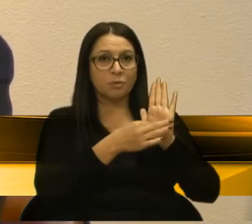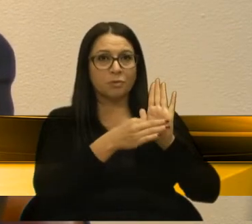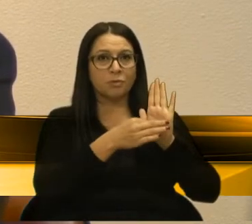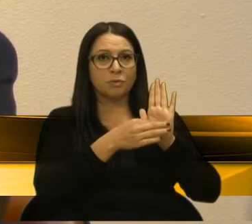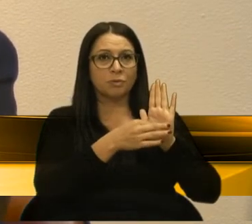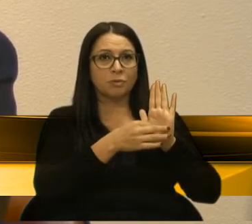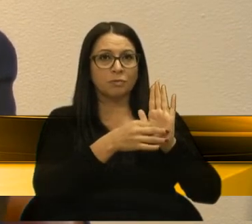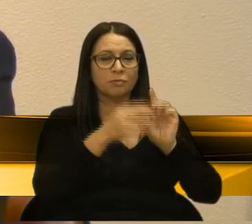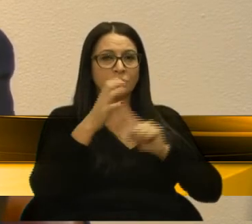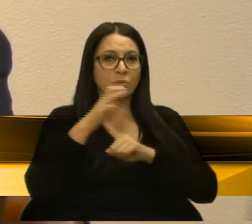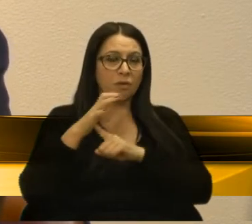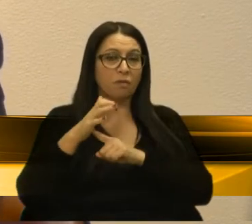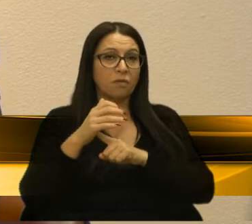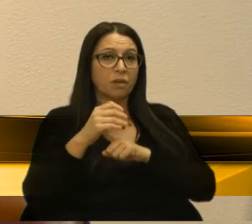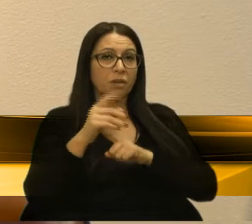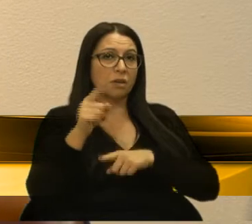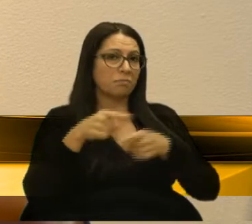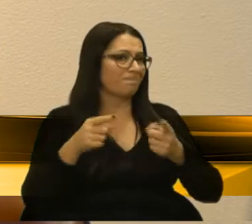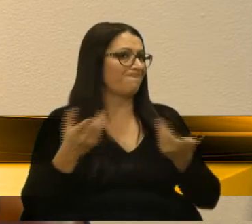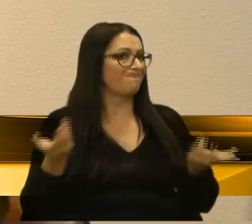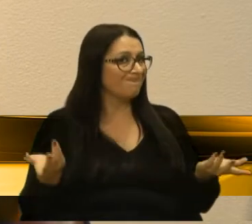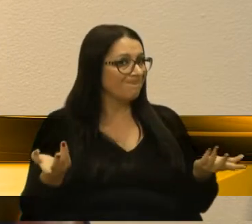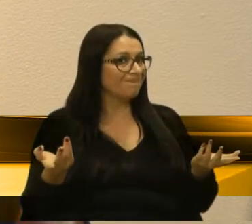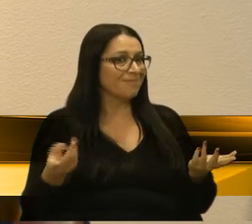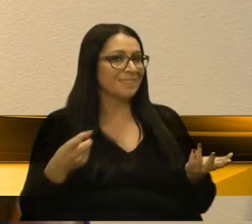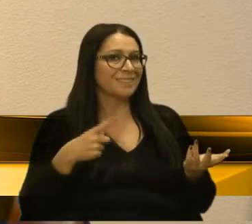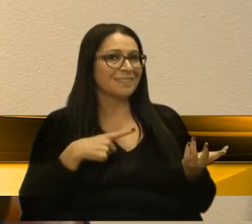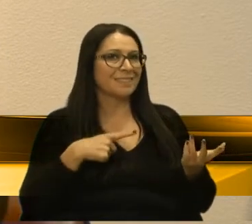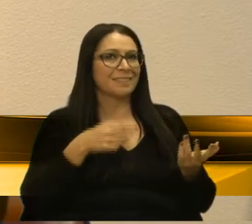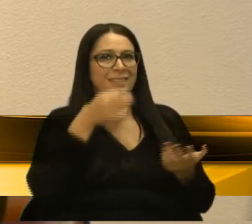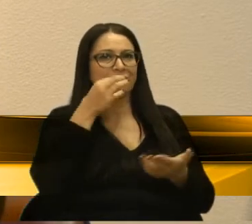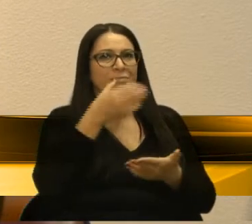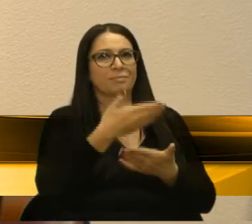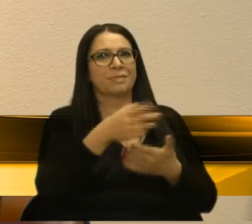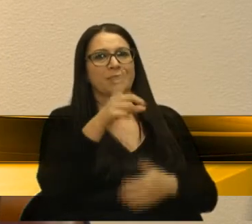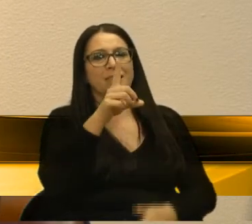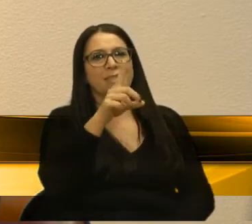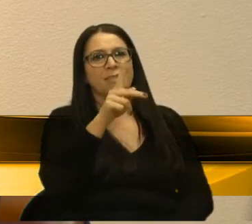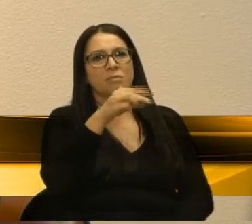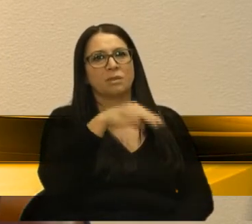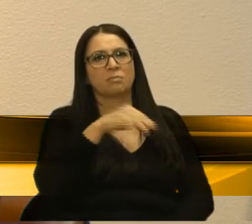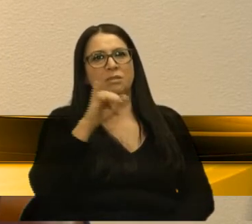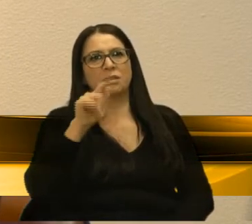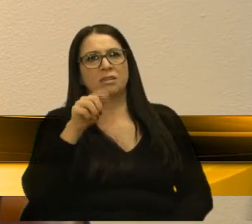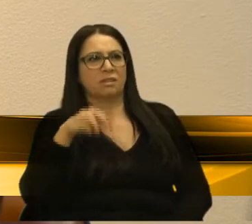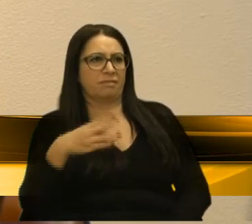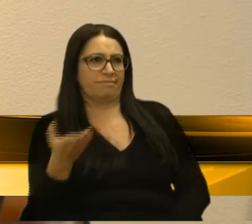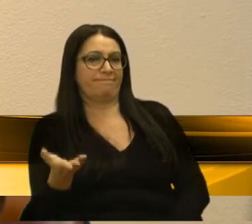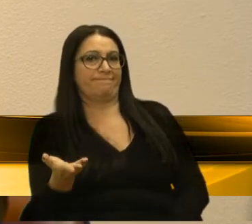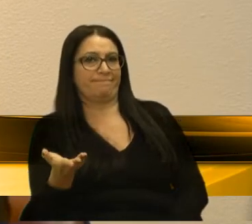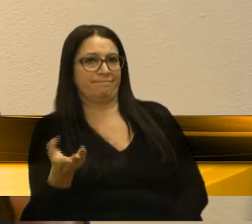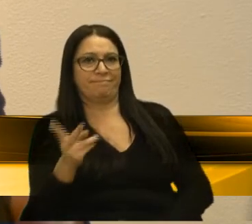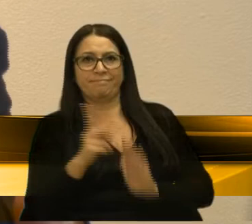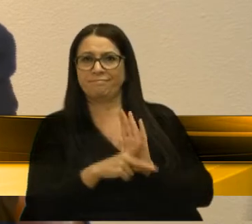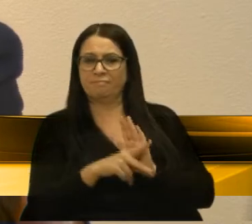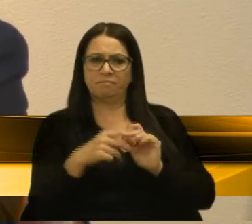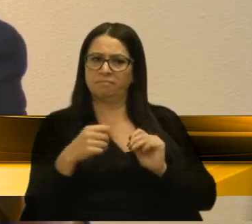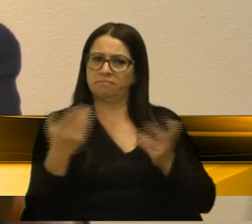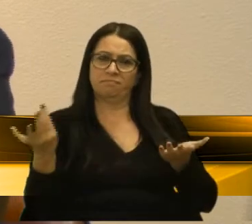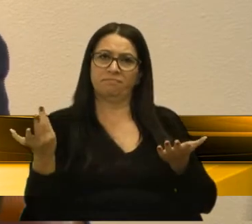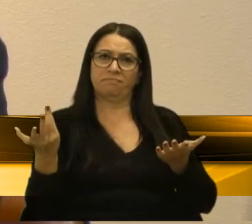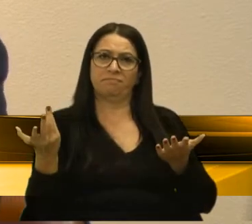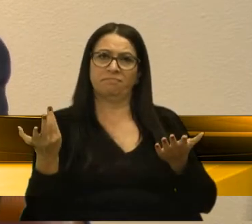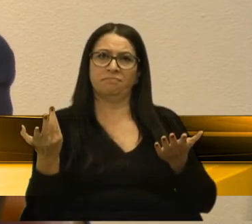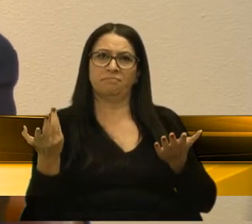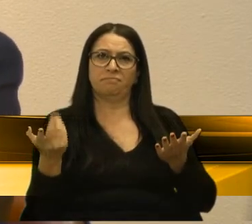fazer uma feira musical? E ainda tem que pegar parecer de DPM e GAN para um projeto desses. Não precisa. É